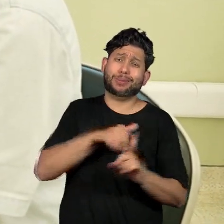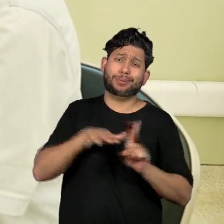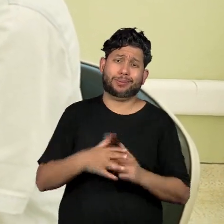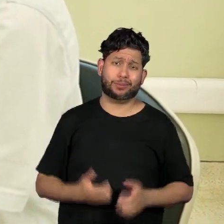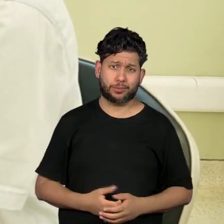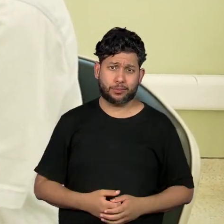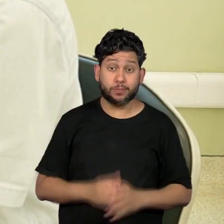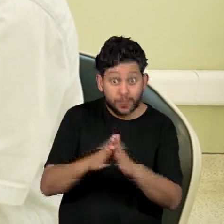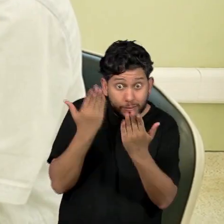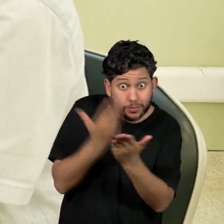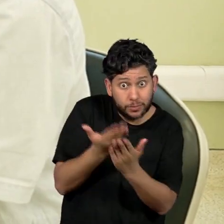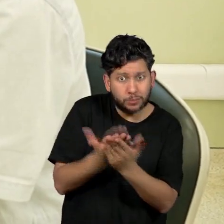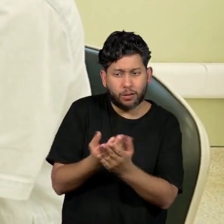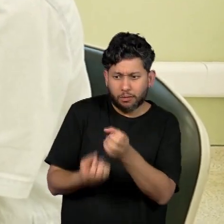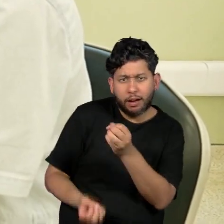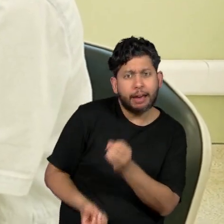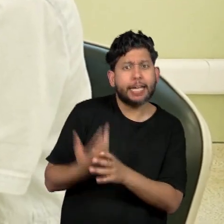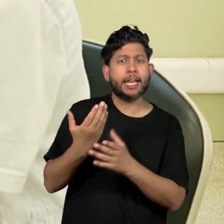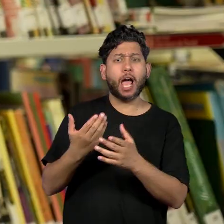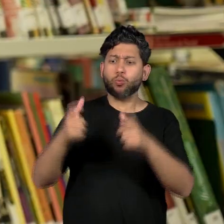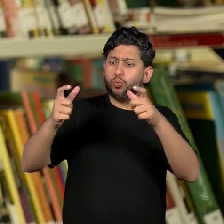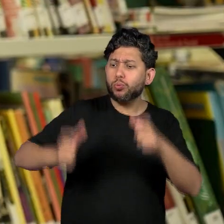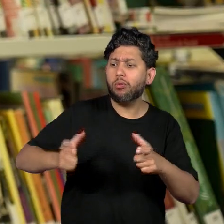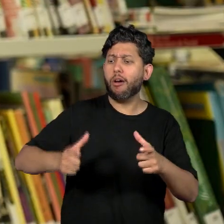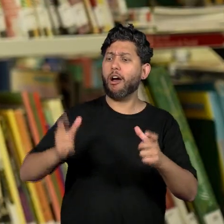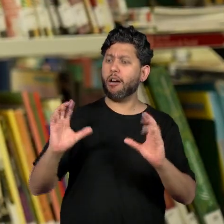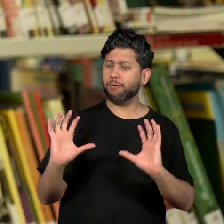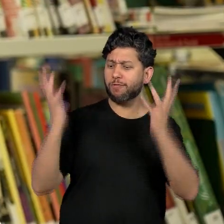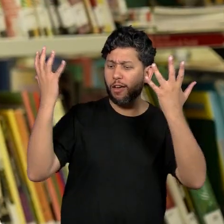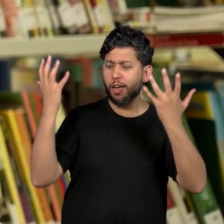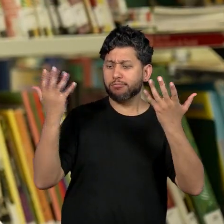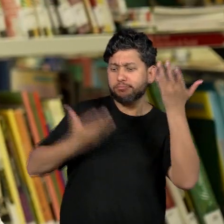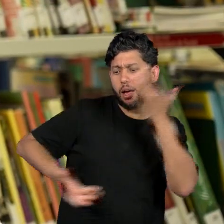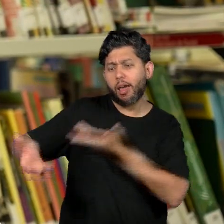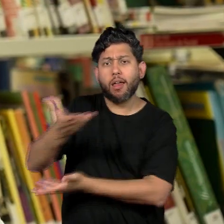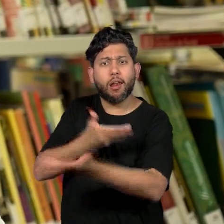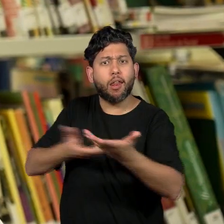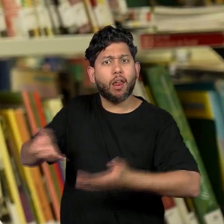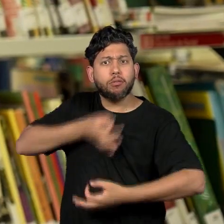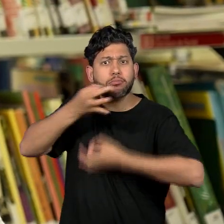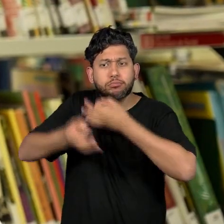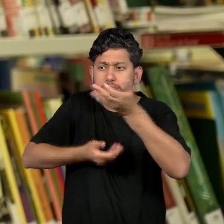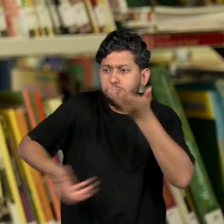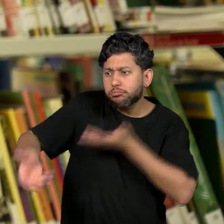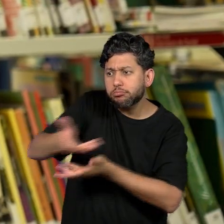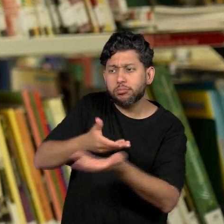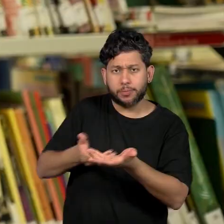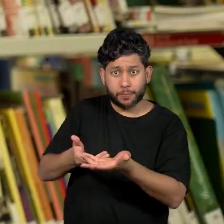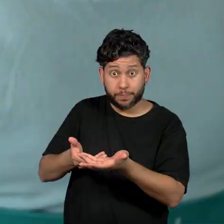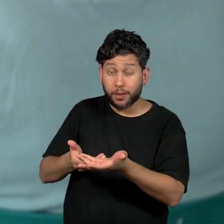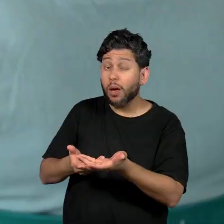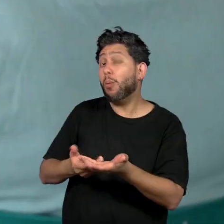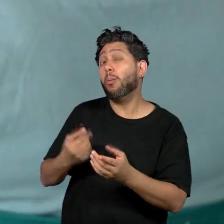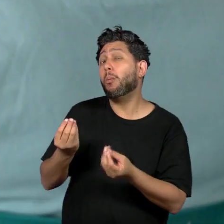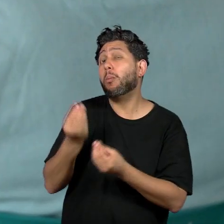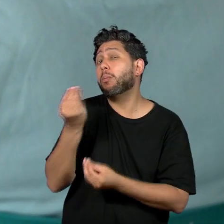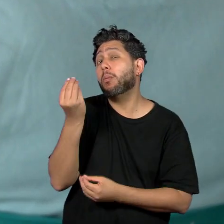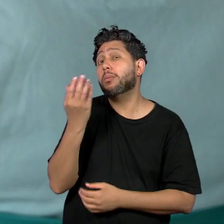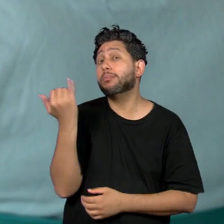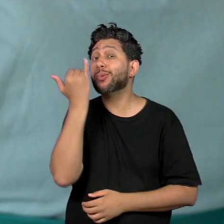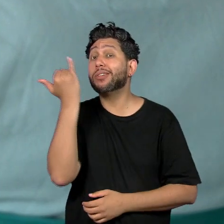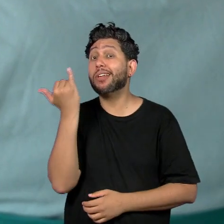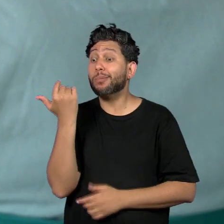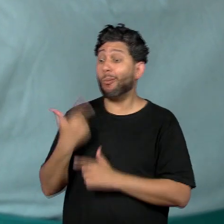promoverem eventos dessa maneira nos permite coibir um pouco essa situação.